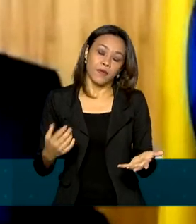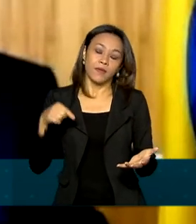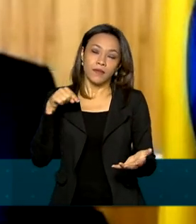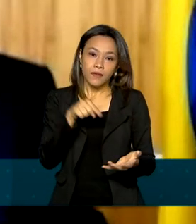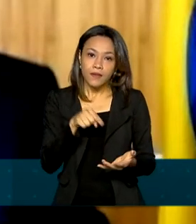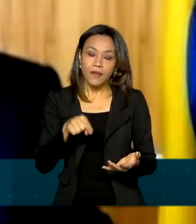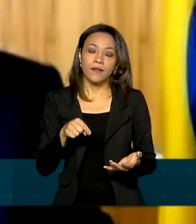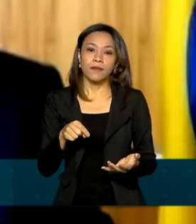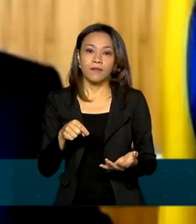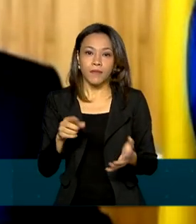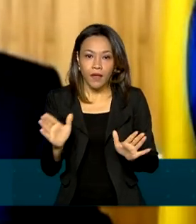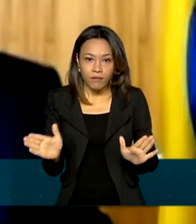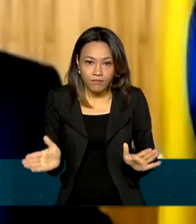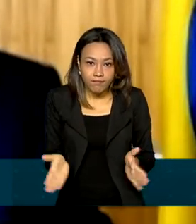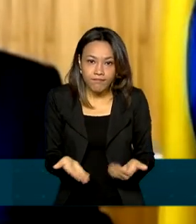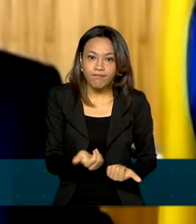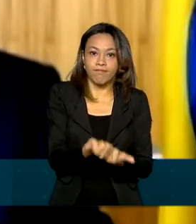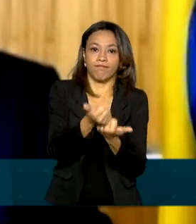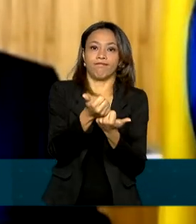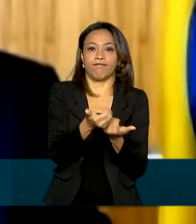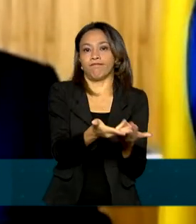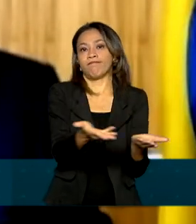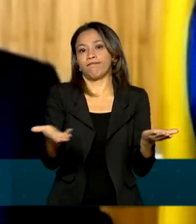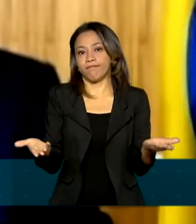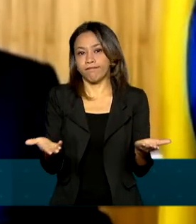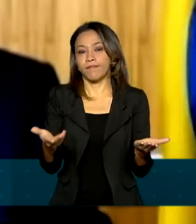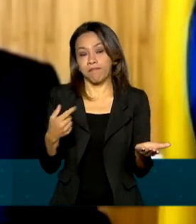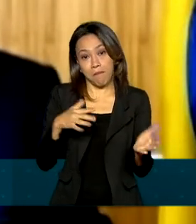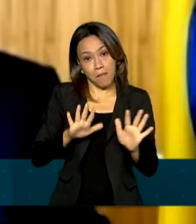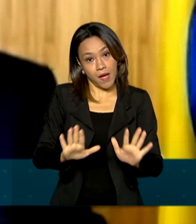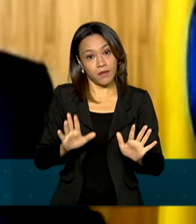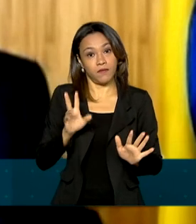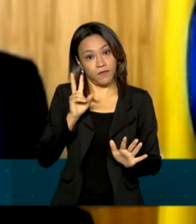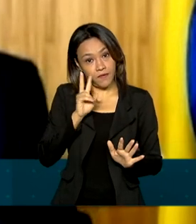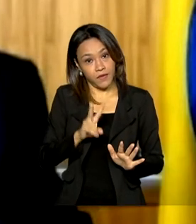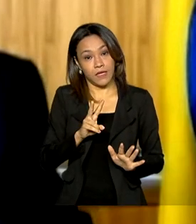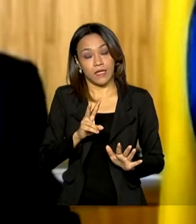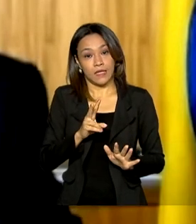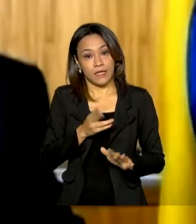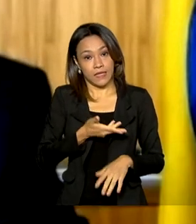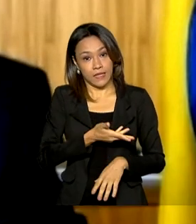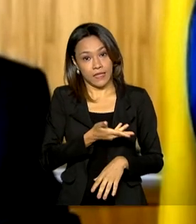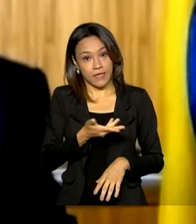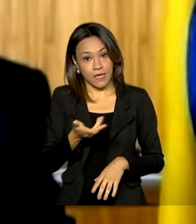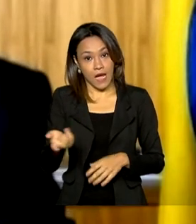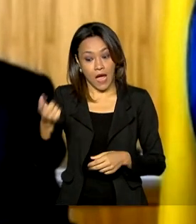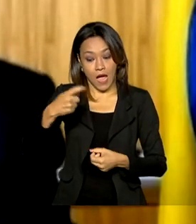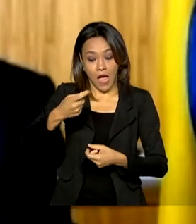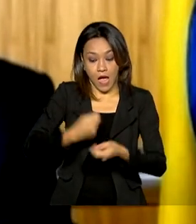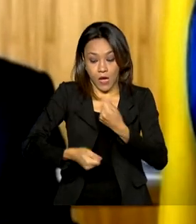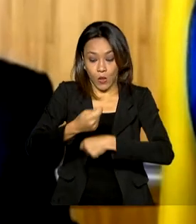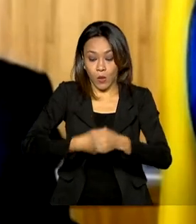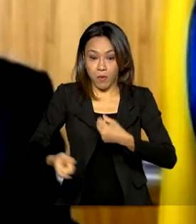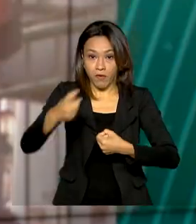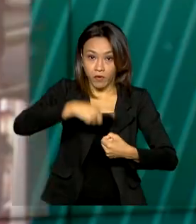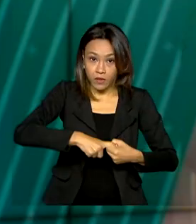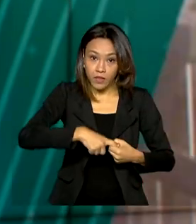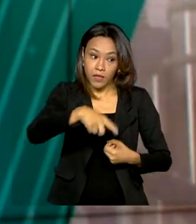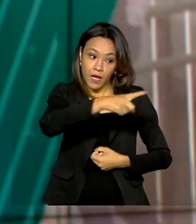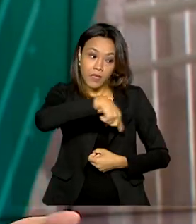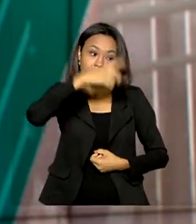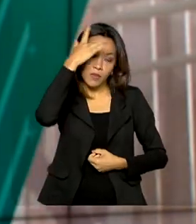recrudescimento. Mas vocês veem que a economia voltando, os invisíveis voltam também.